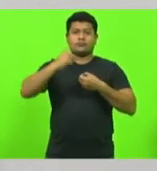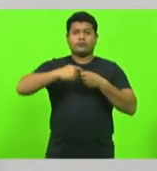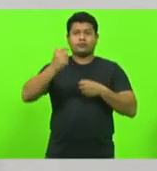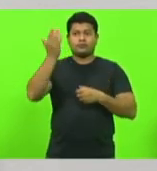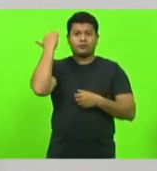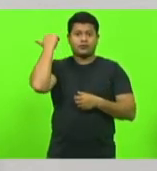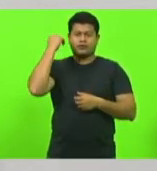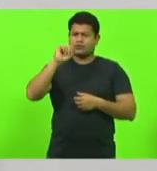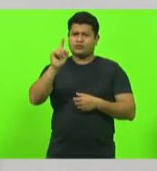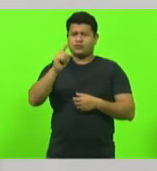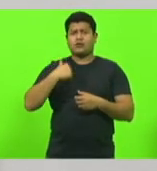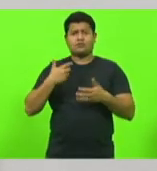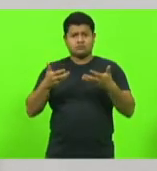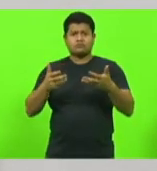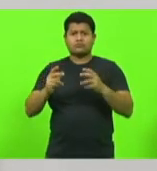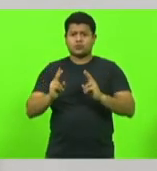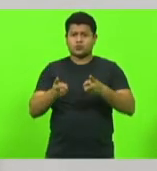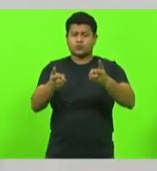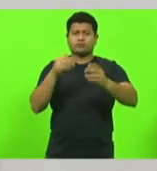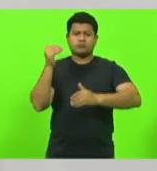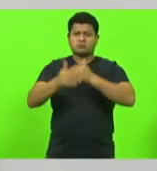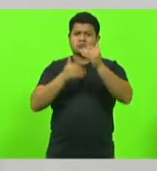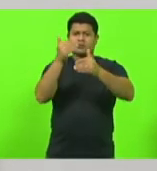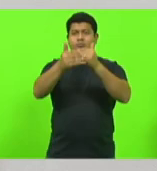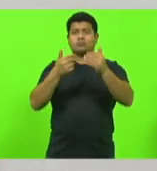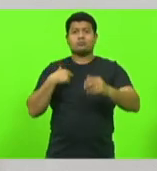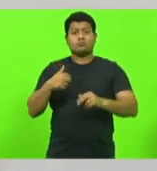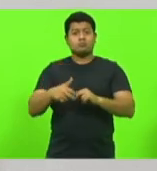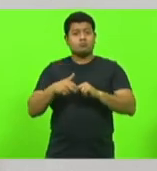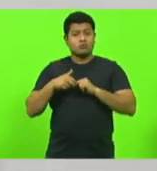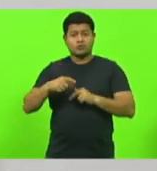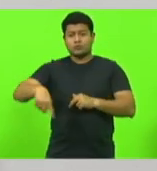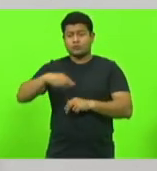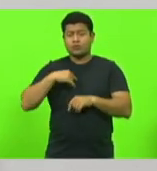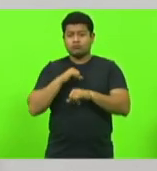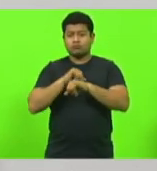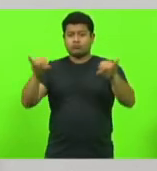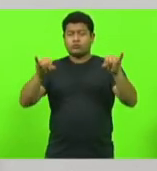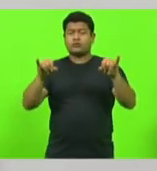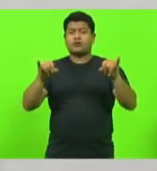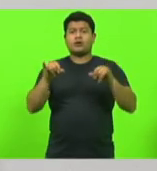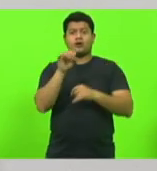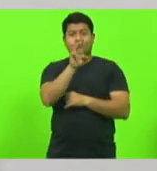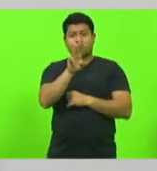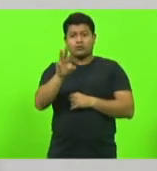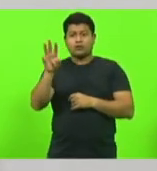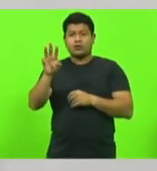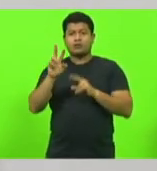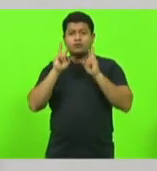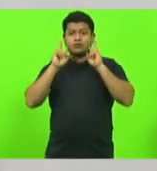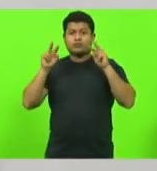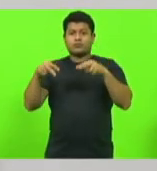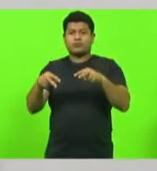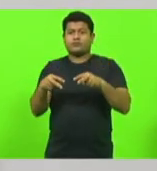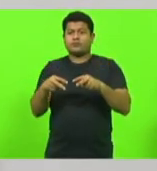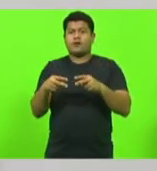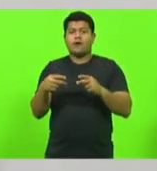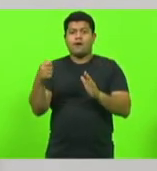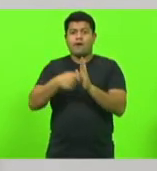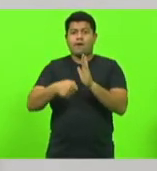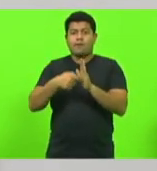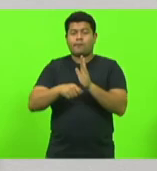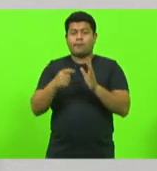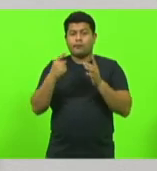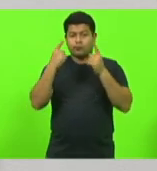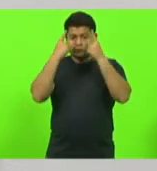para a frente. E, por isso, ontem lançamos o site do Observatório de Combate à Violência contra a